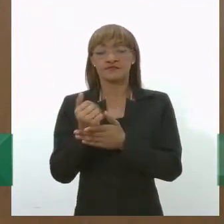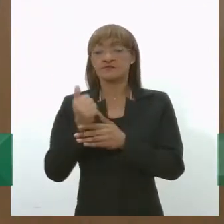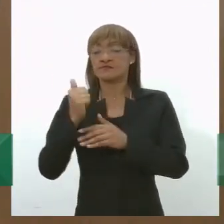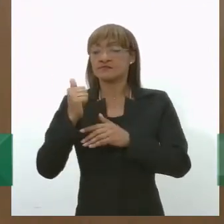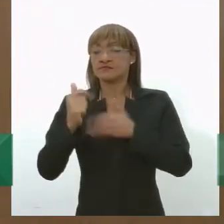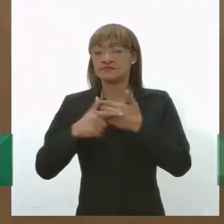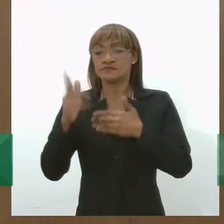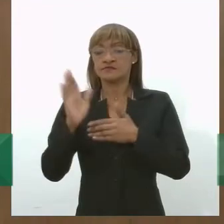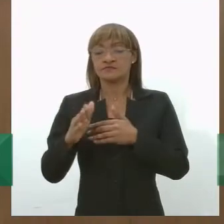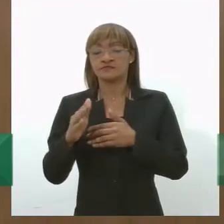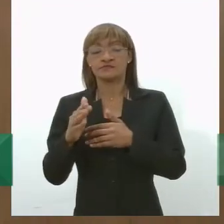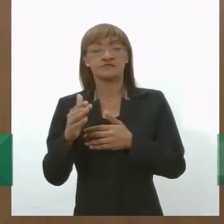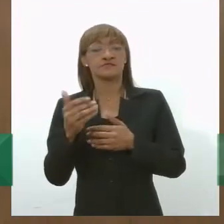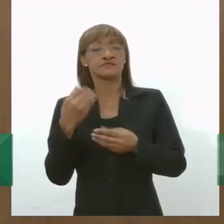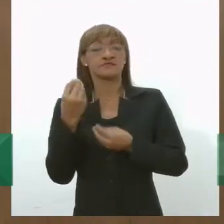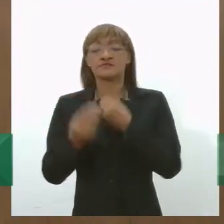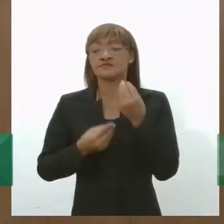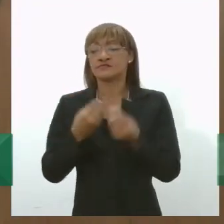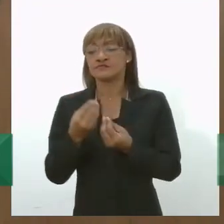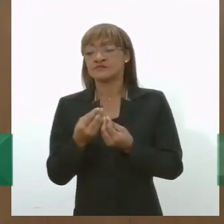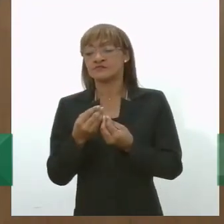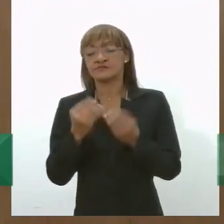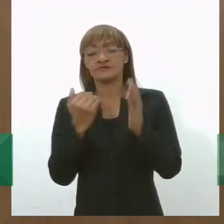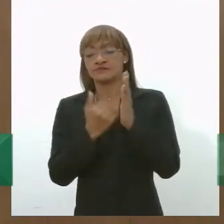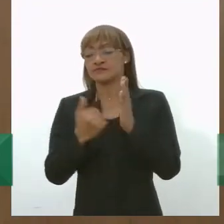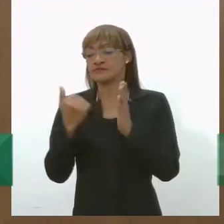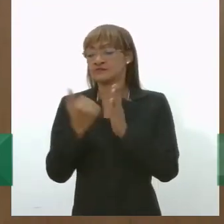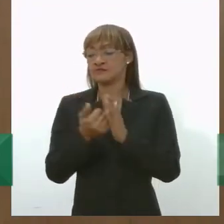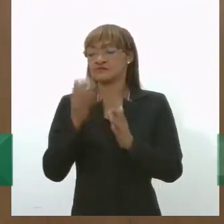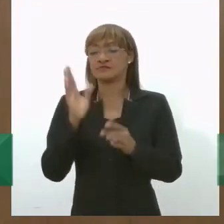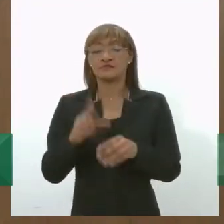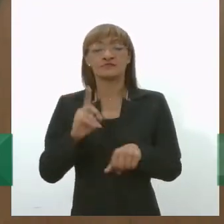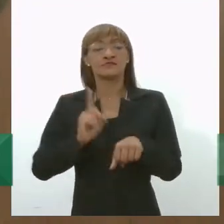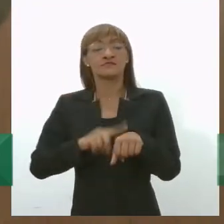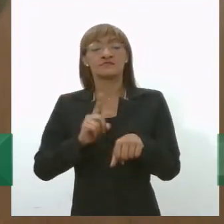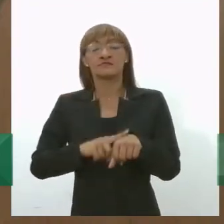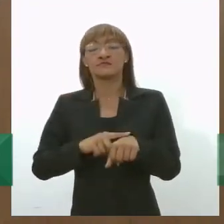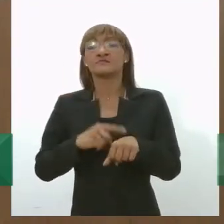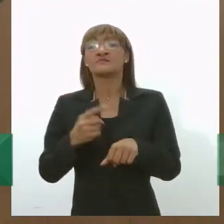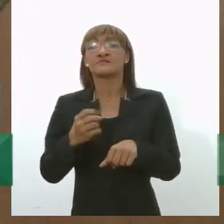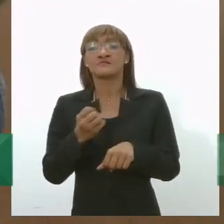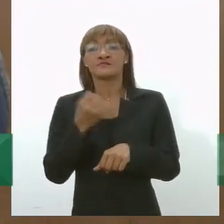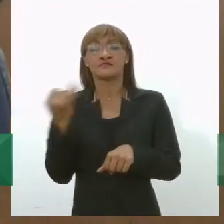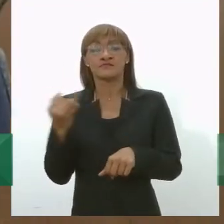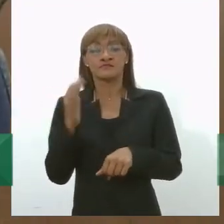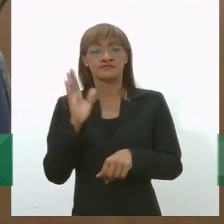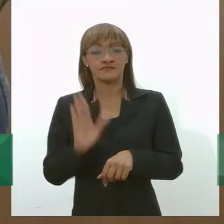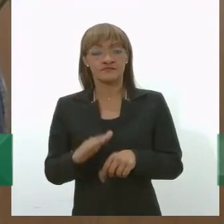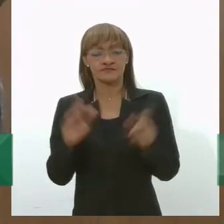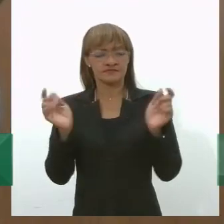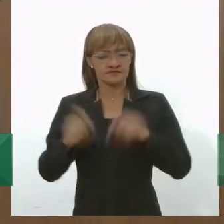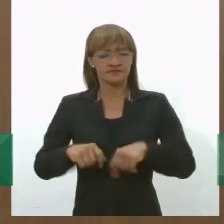os ganhos para o consumidor e em quanto tempo essa distribuição mais massiva seria possível